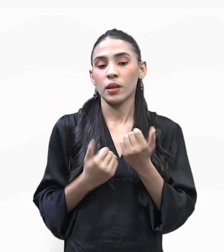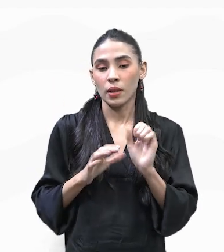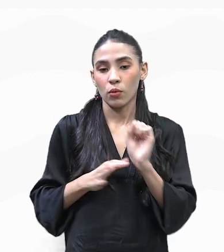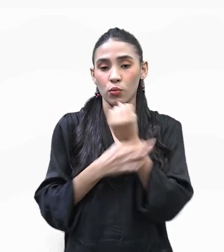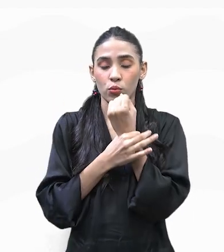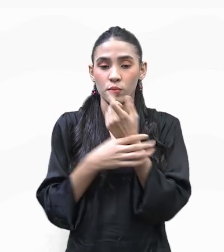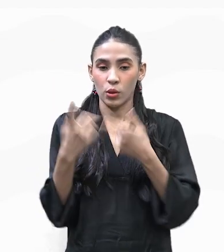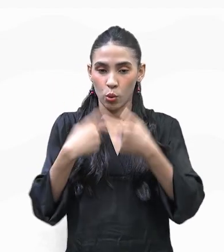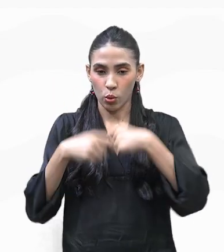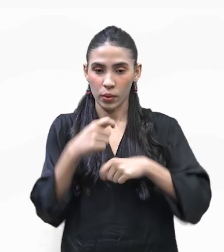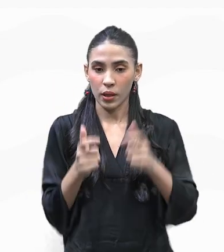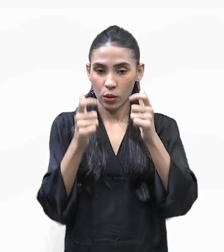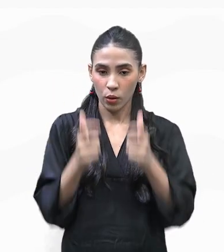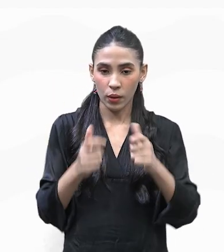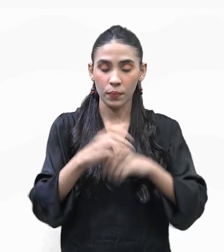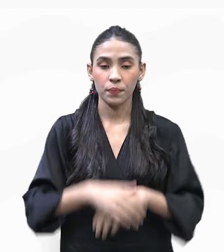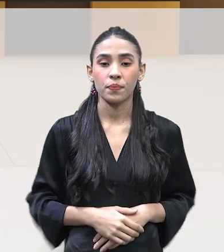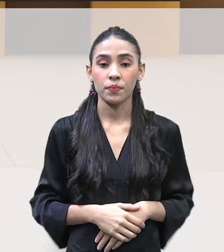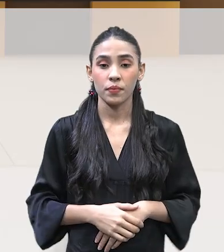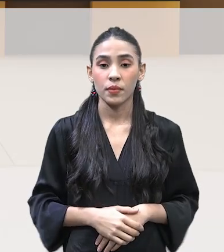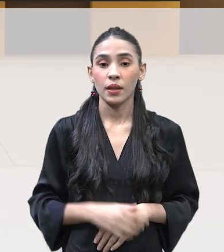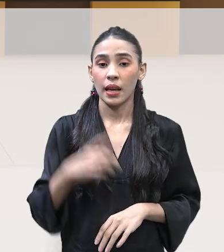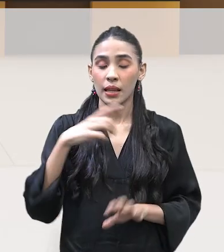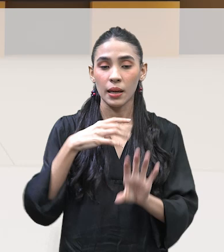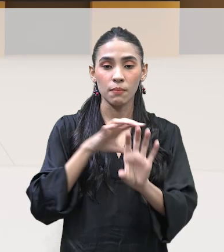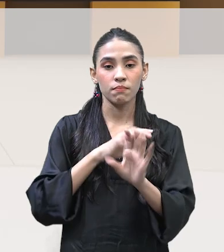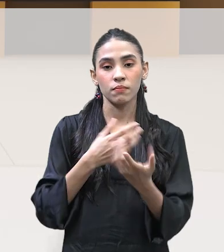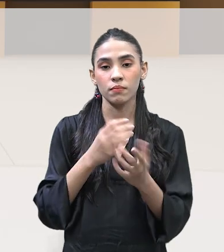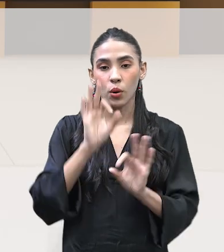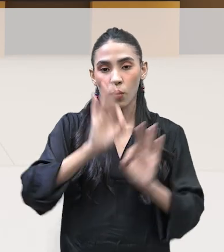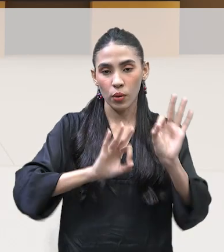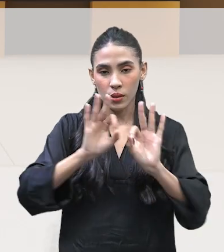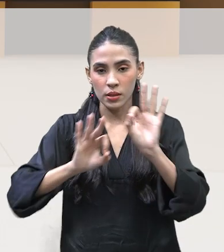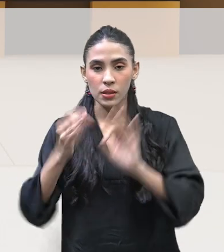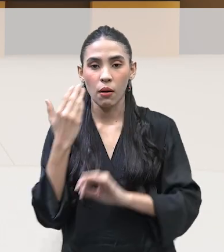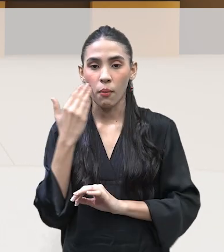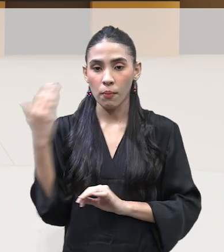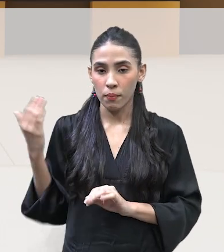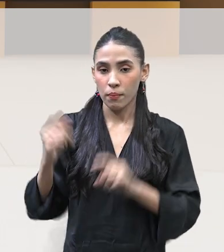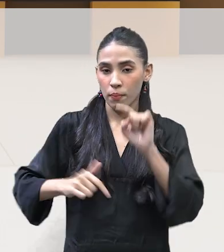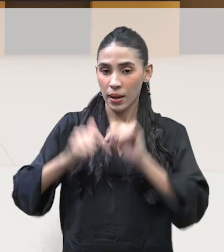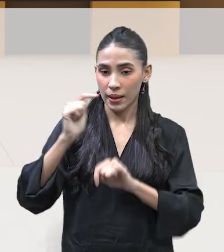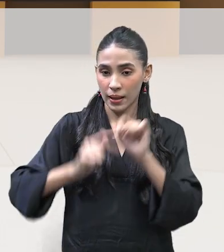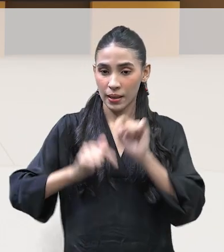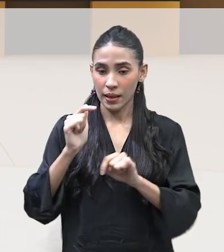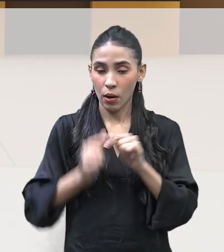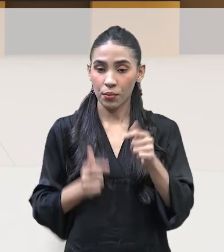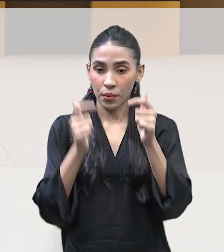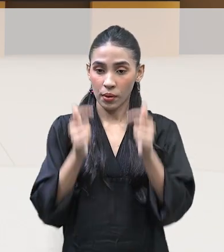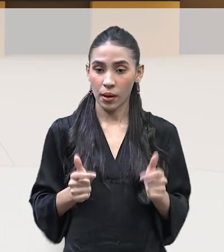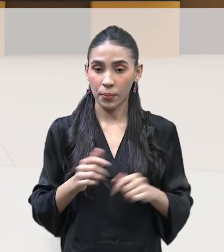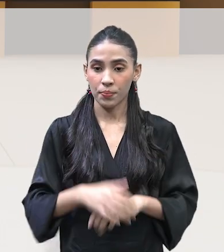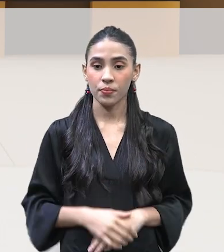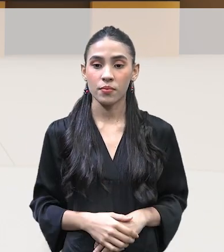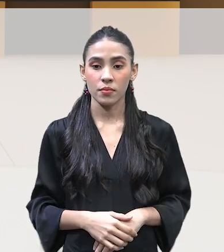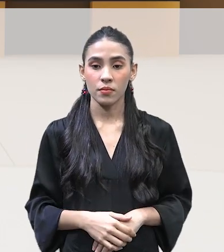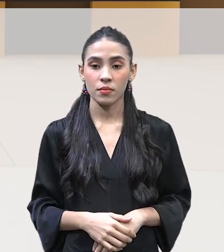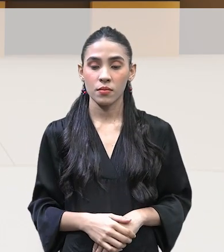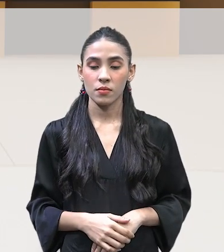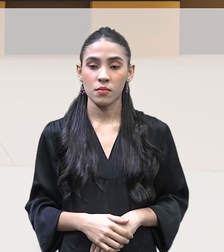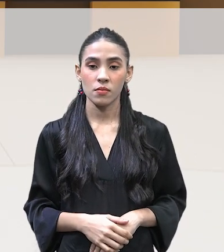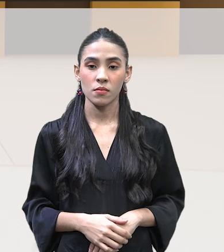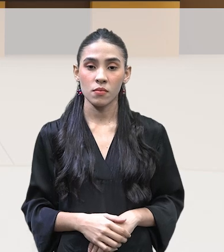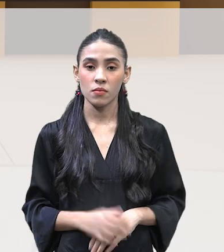E aqui nós temos justamente esse mapeamento desses recursos locais, certo? Então, vamos ver, então,